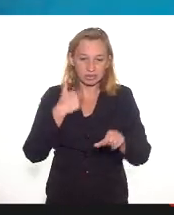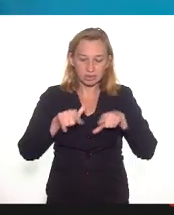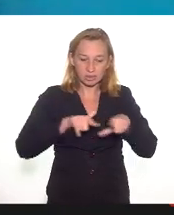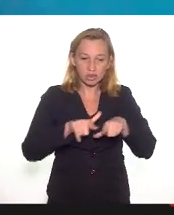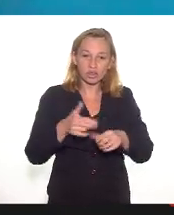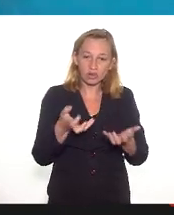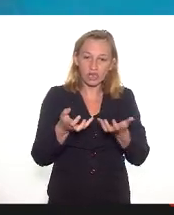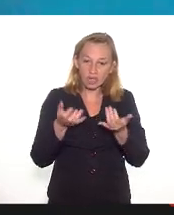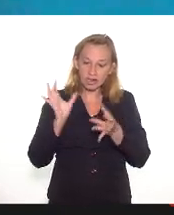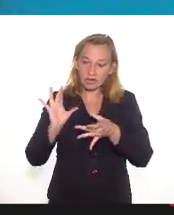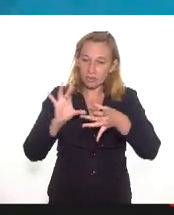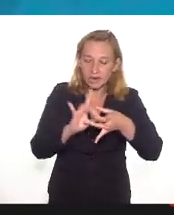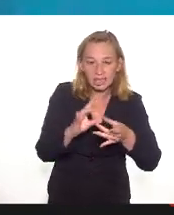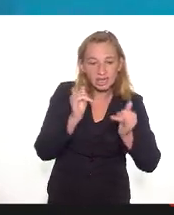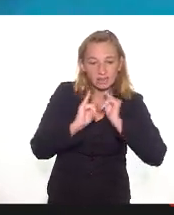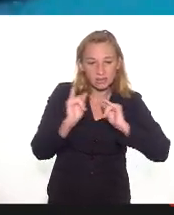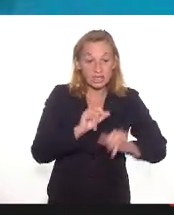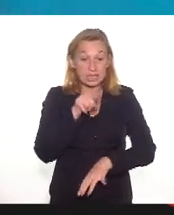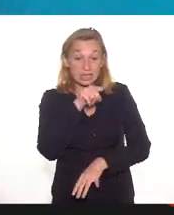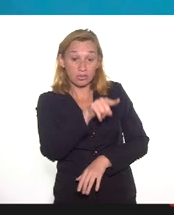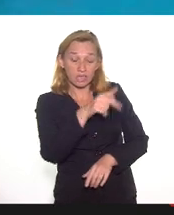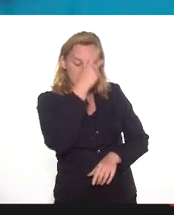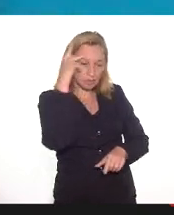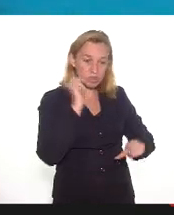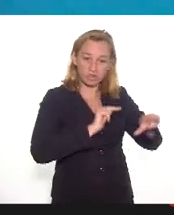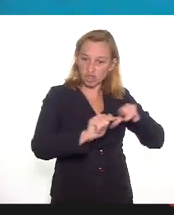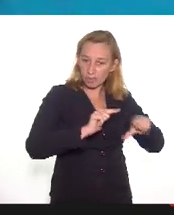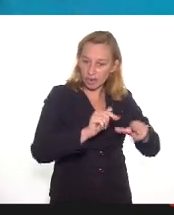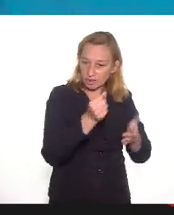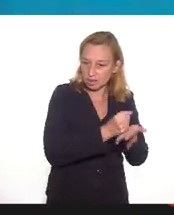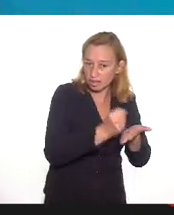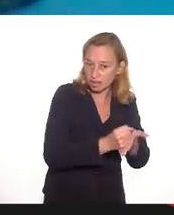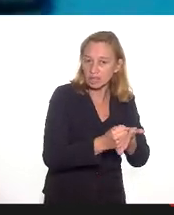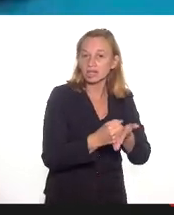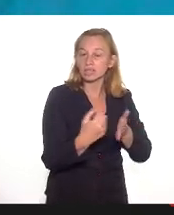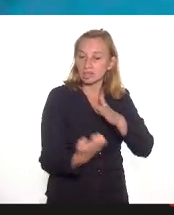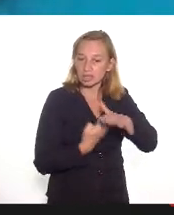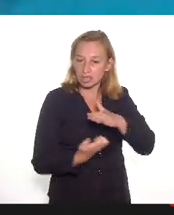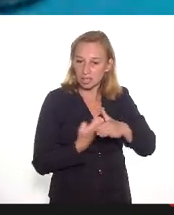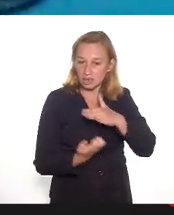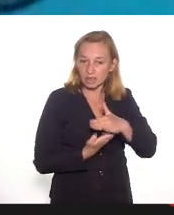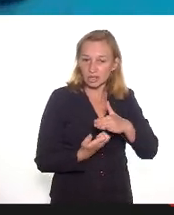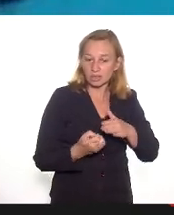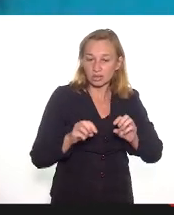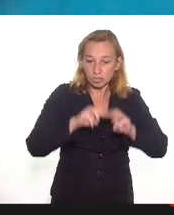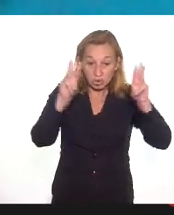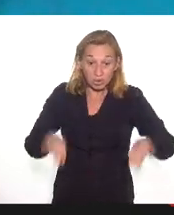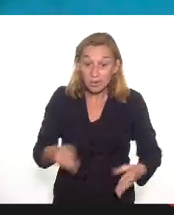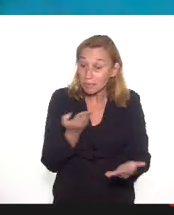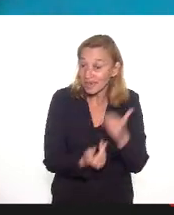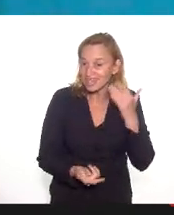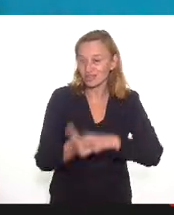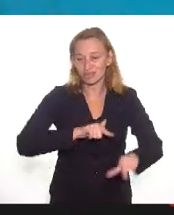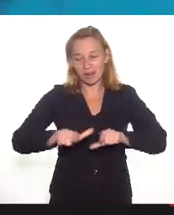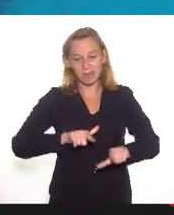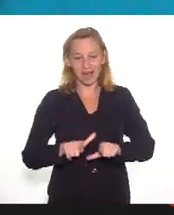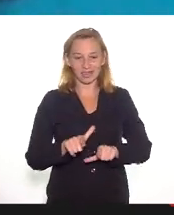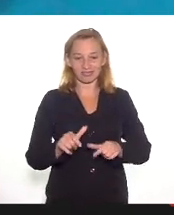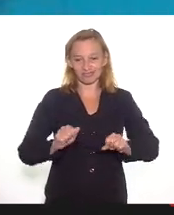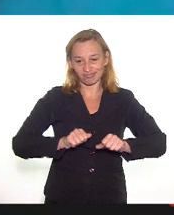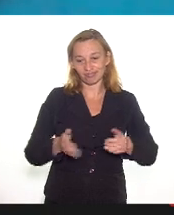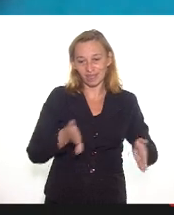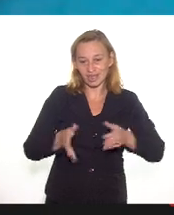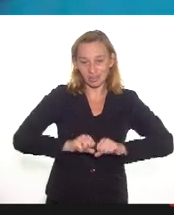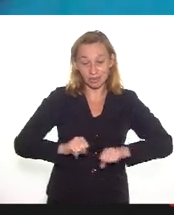de que são esses trabalhadores terceirizados dos museus que perderam os seus empregos na pandemia. São esses